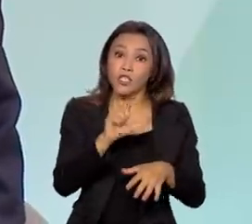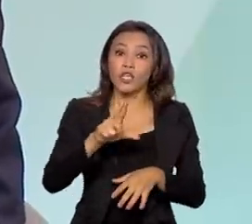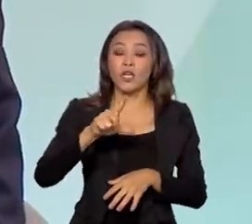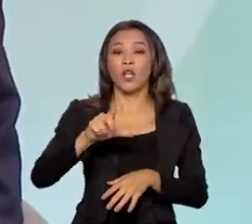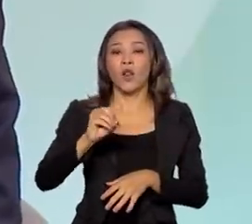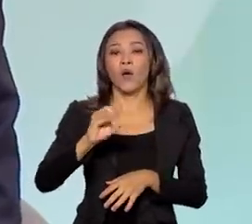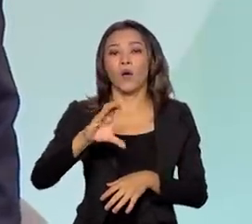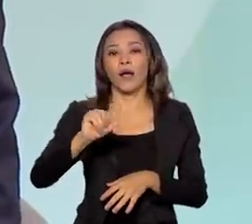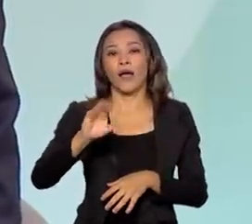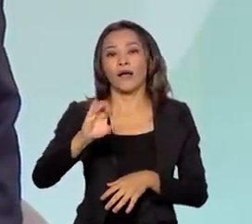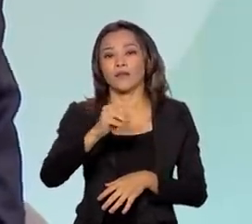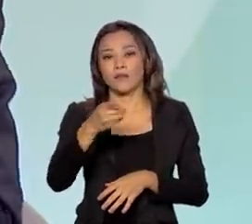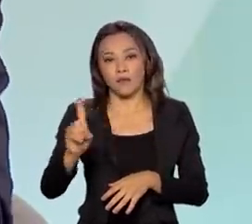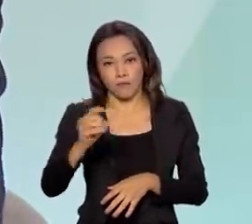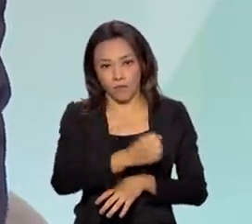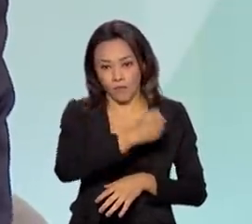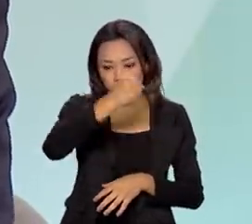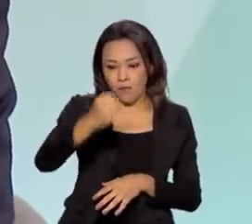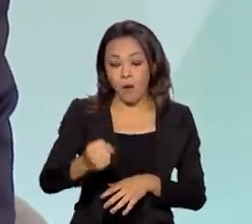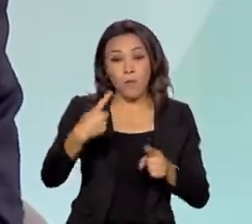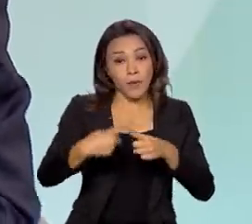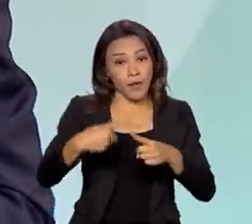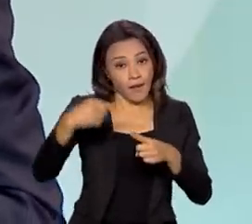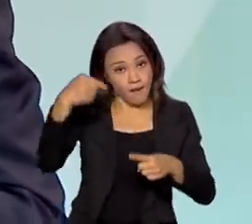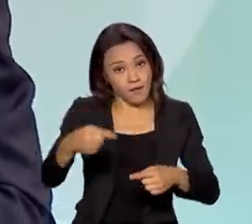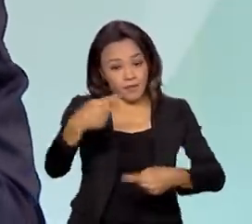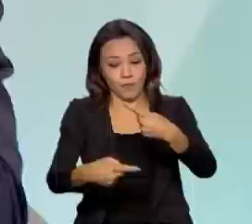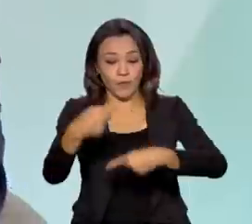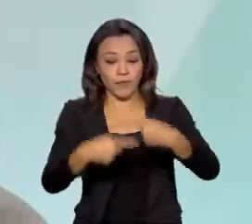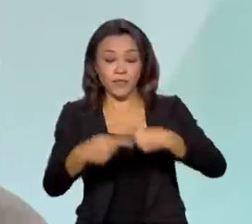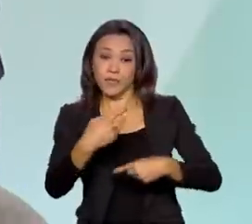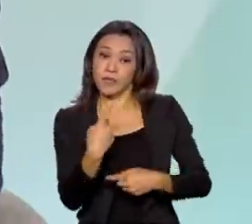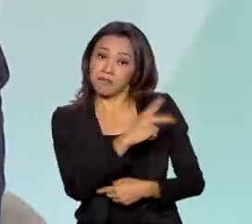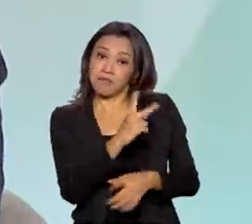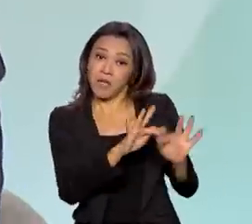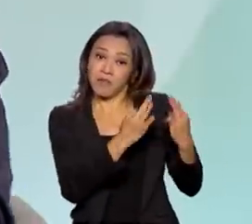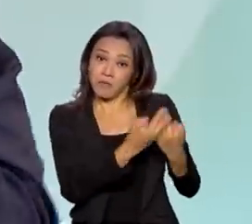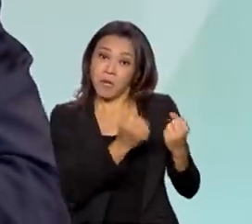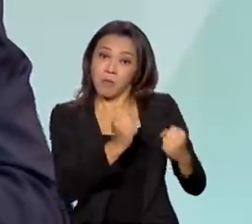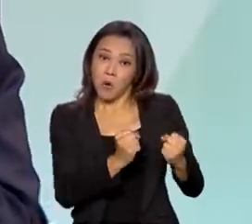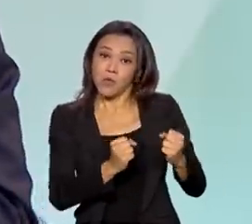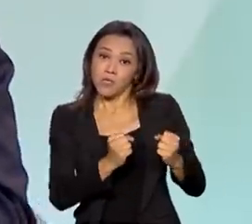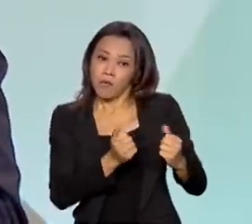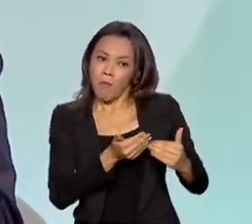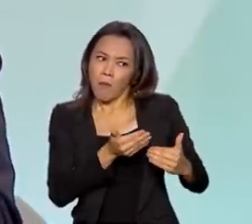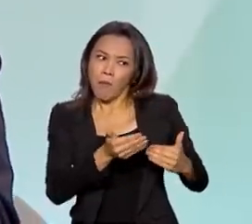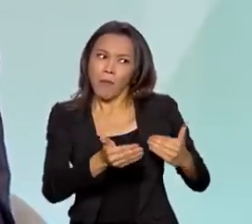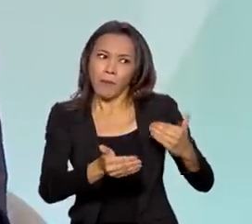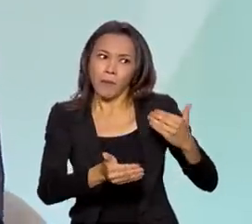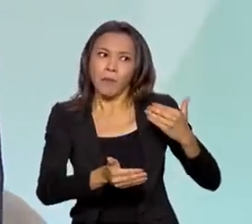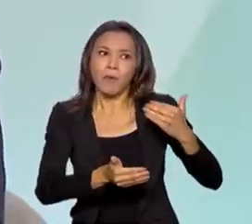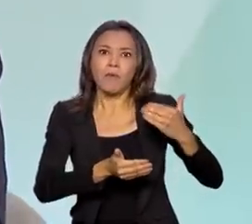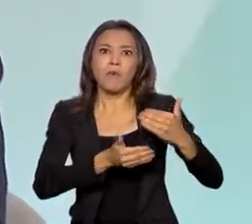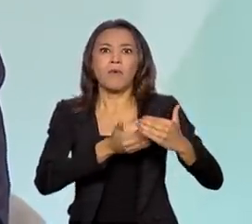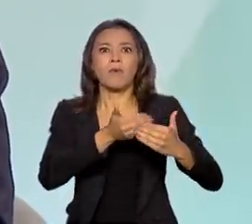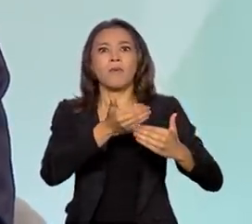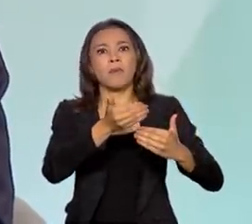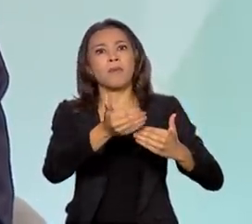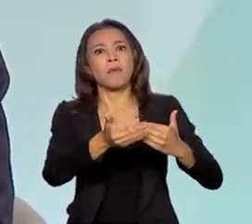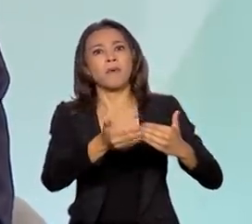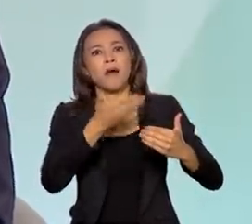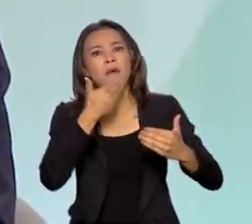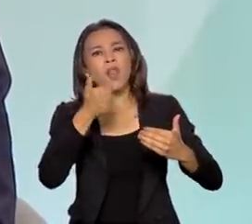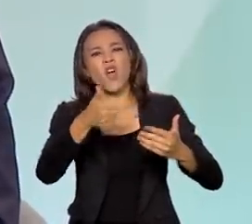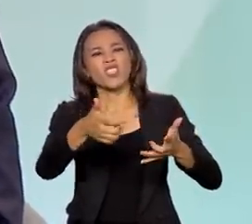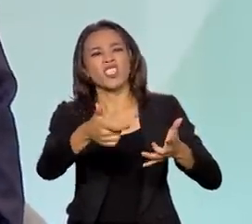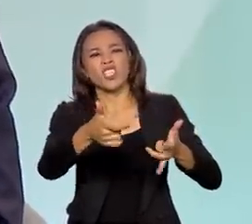Justamente porque essa política ela prevê que a família possa evoluir e ao longo do tempo migrar para uma nova